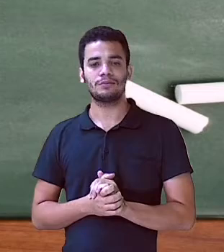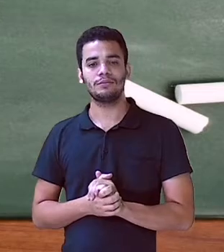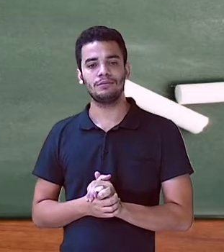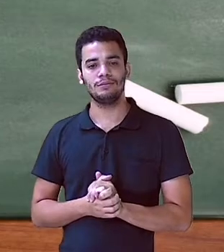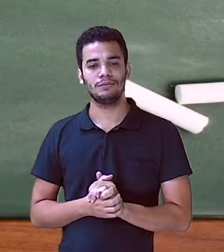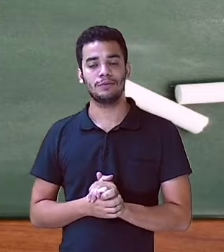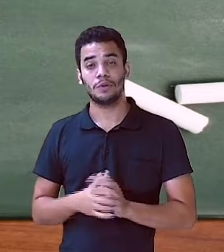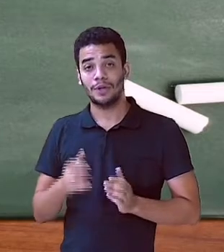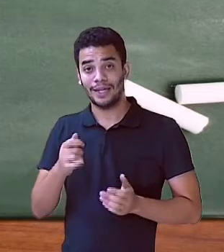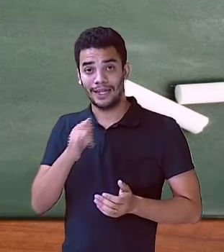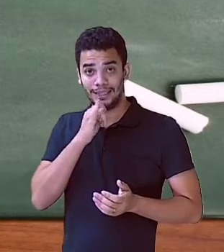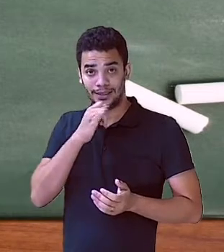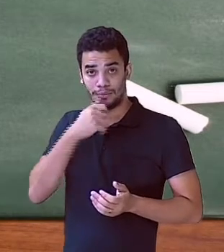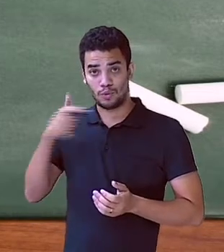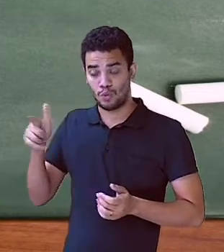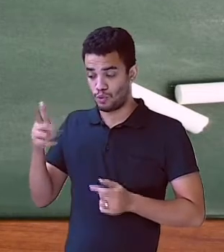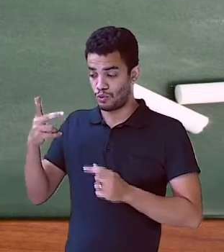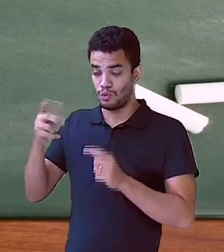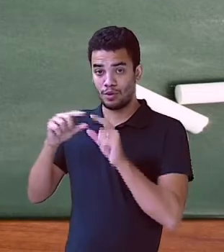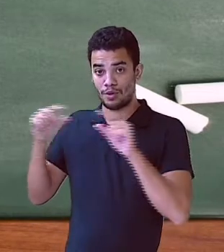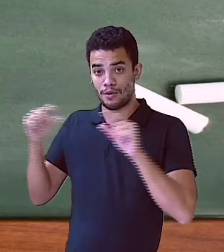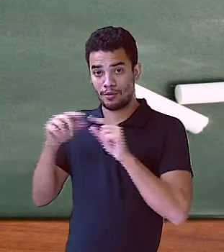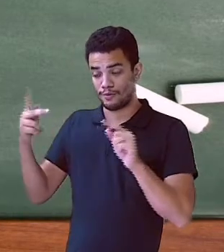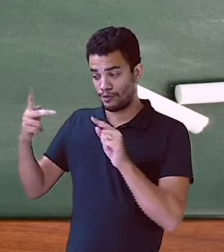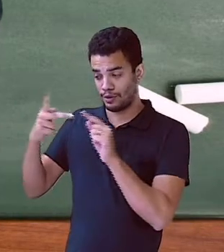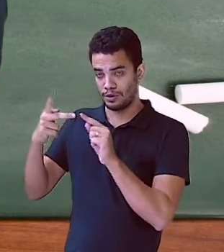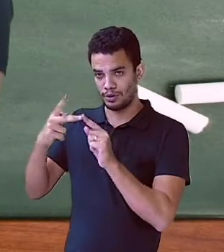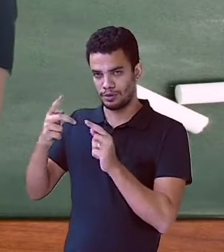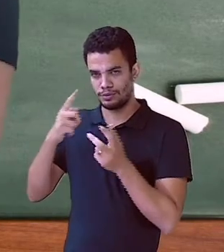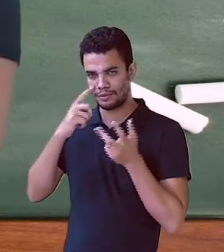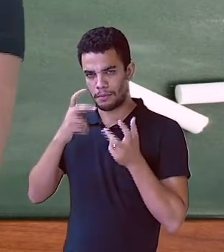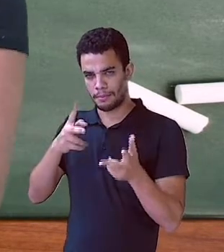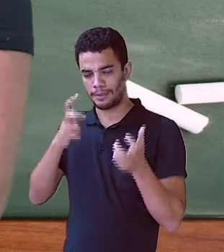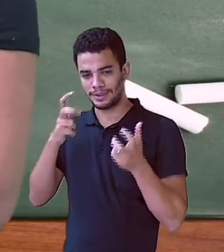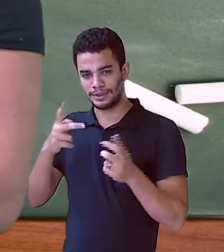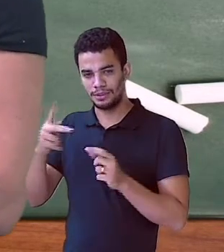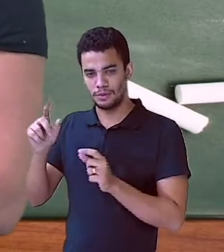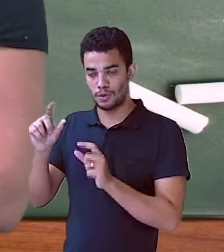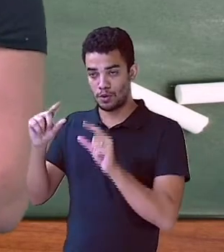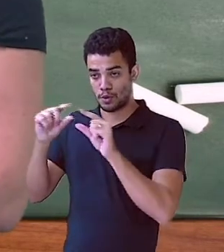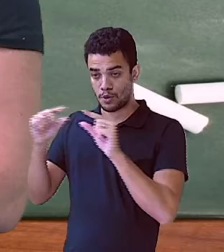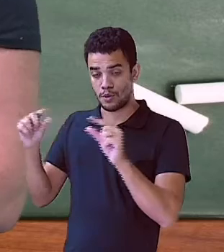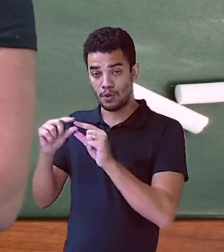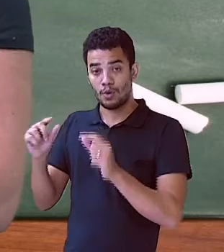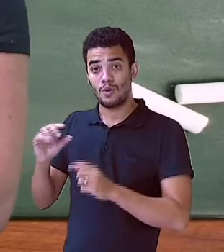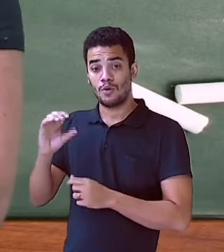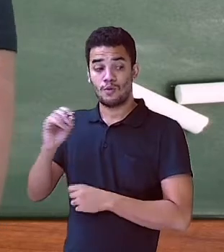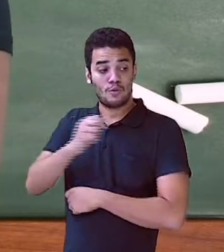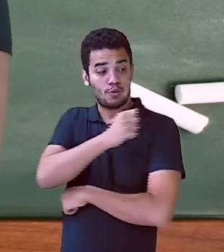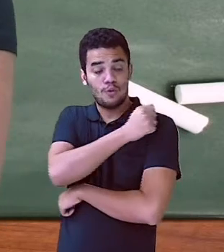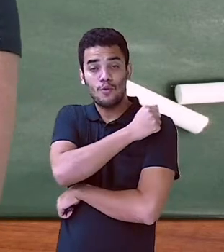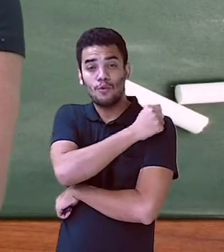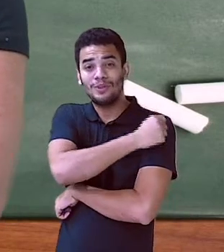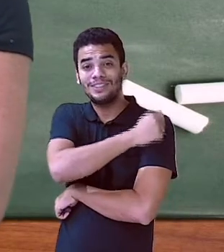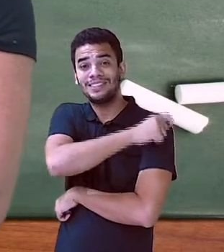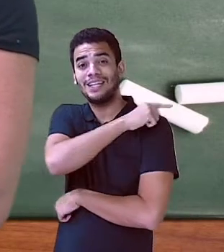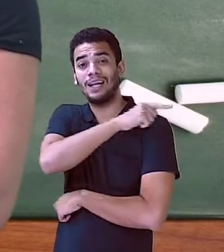continuavam. Vou ficar aqui de ladinho pra vocês perceberem, ó. Os alunos continuavam.